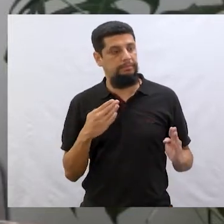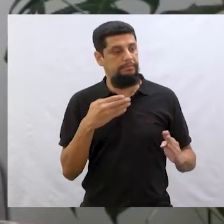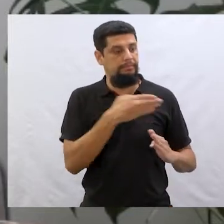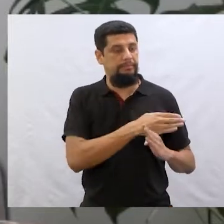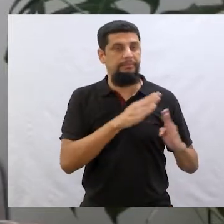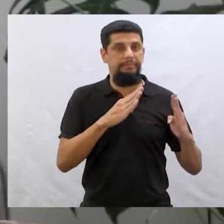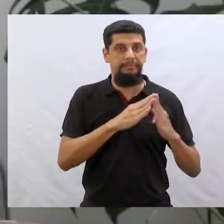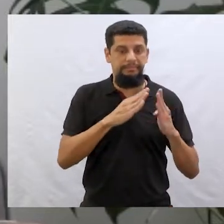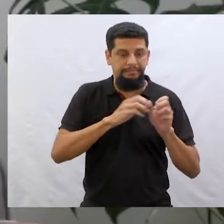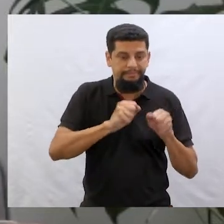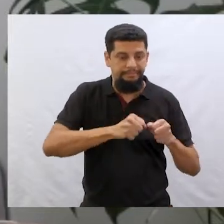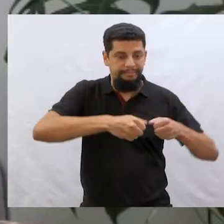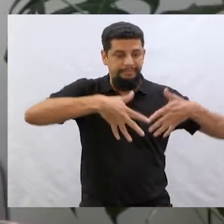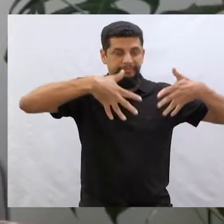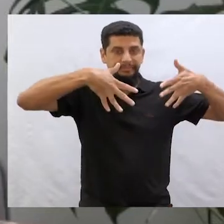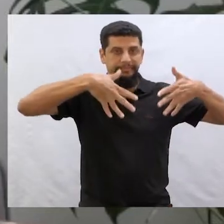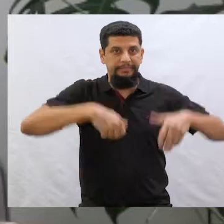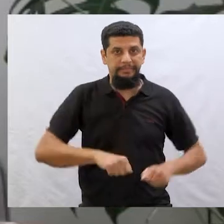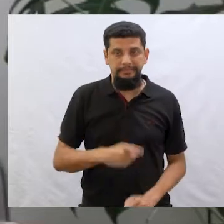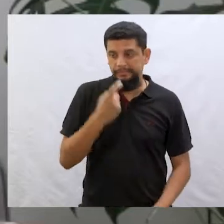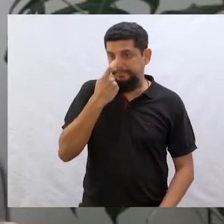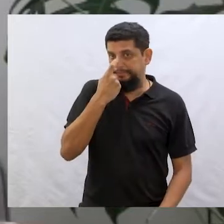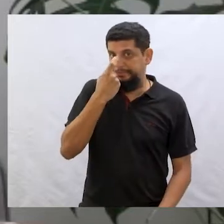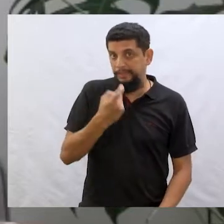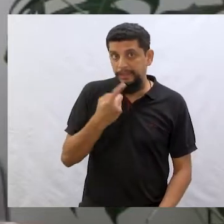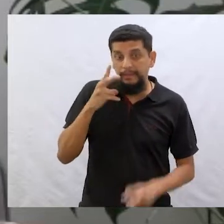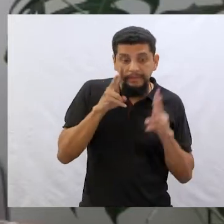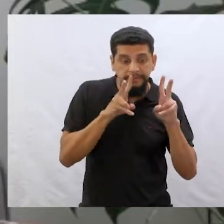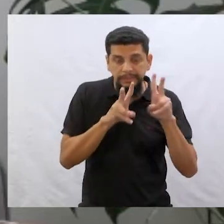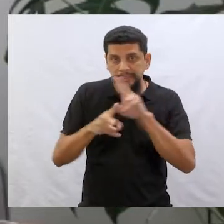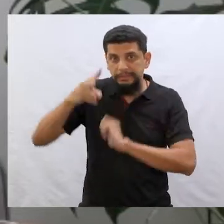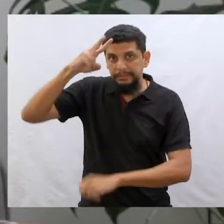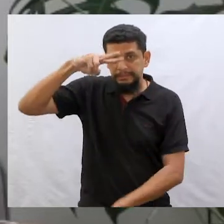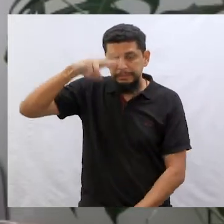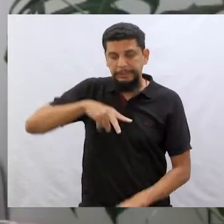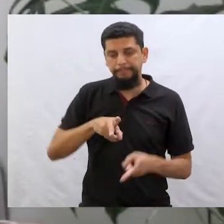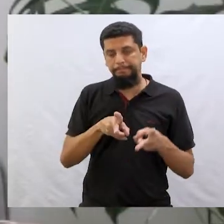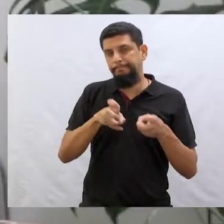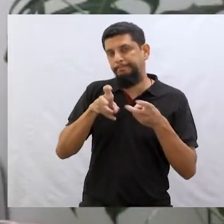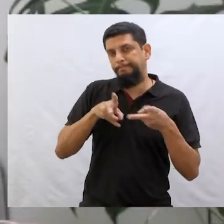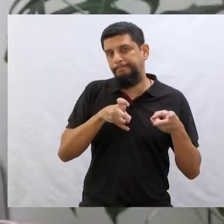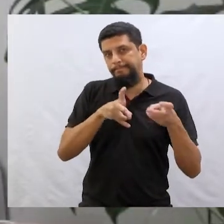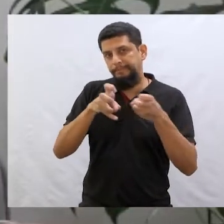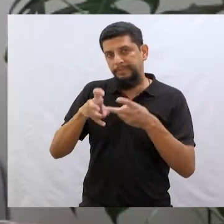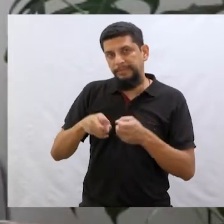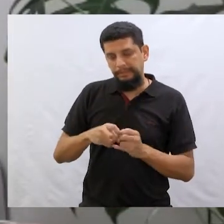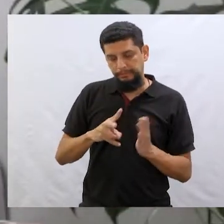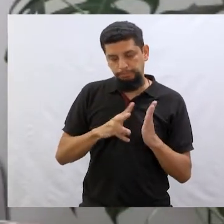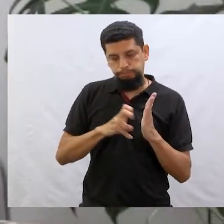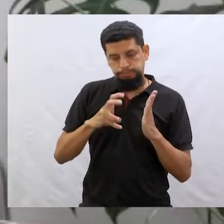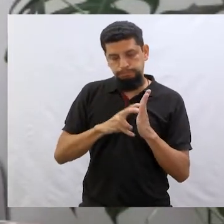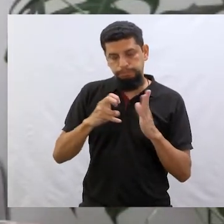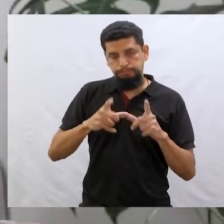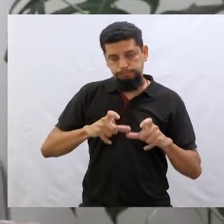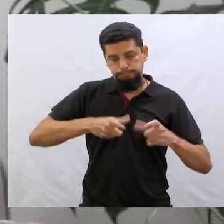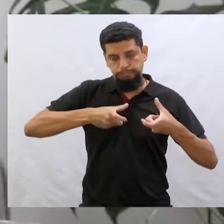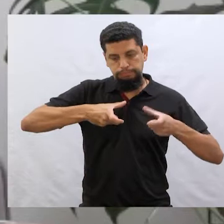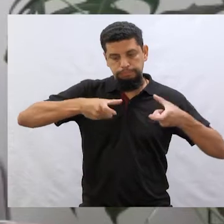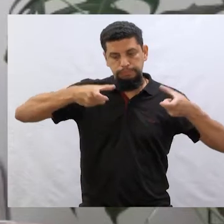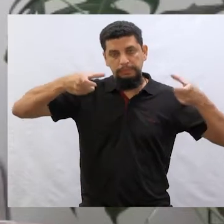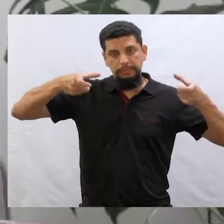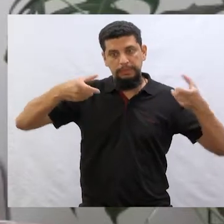encantada, visitar as bruxas e ouvir as histórias. E a percebe o quanto enriquece o vocabulário deles.